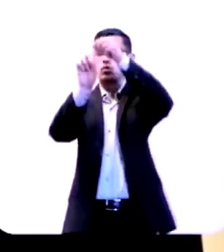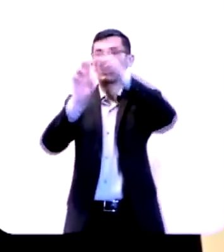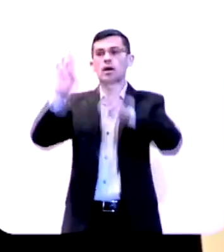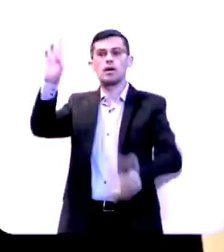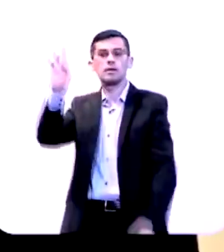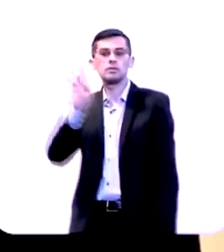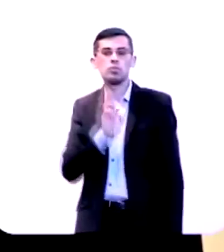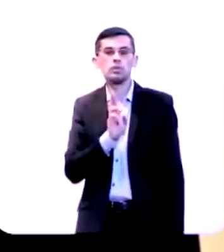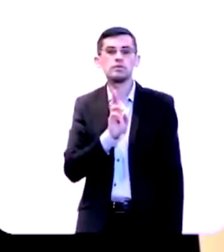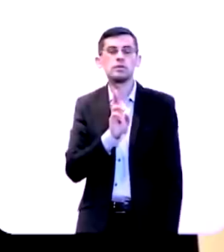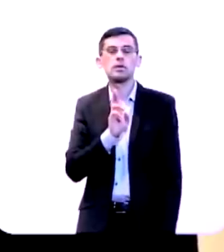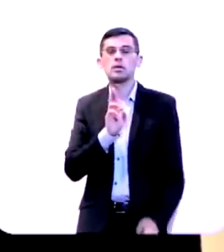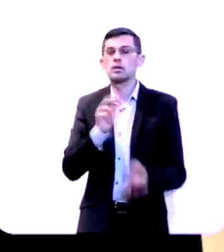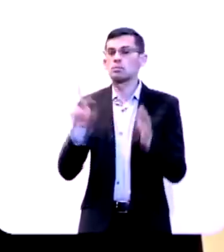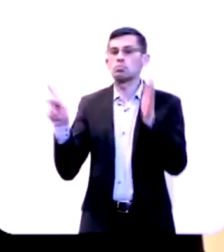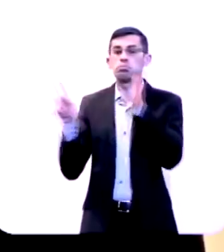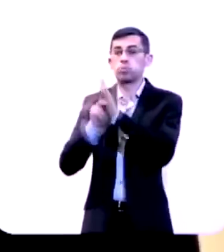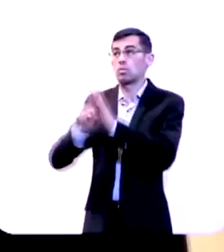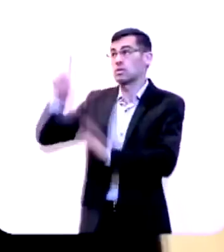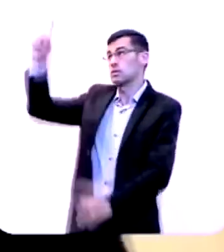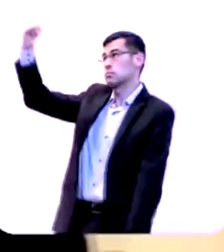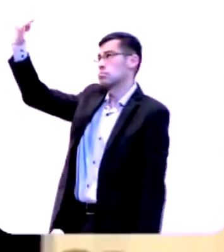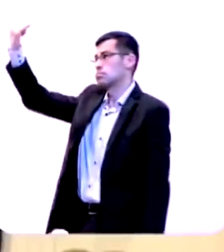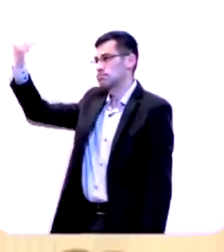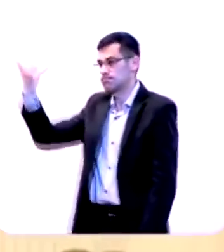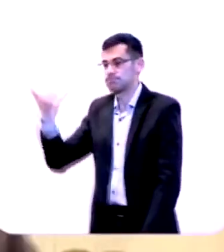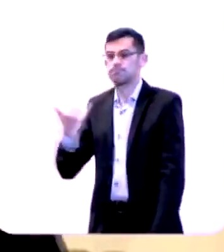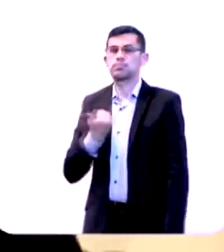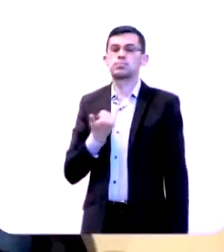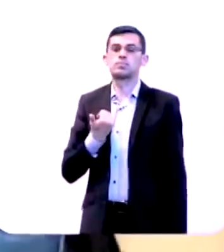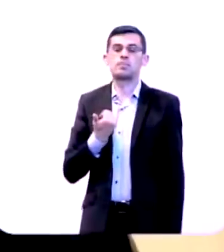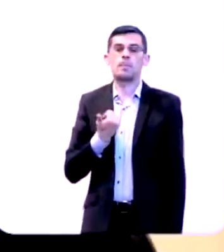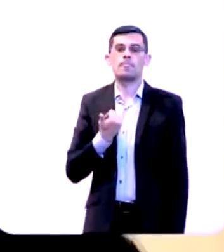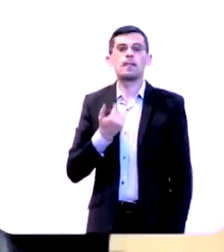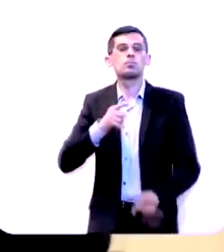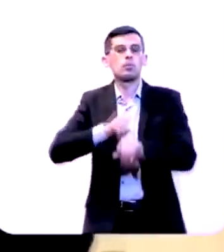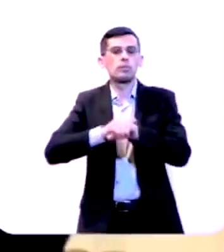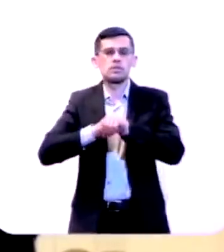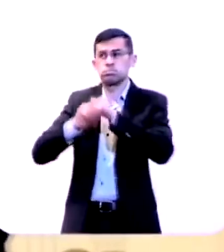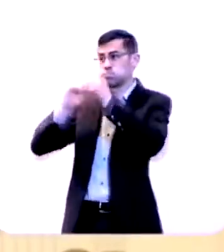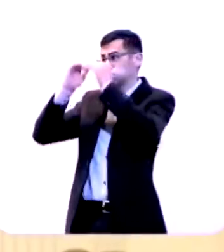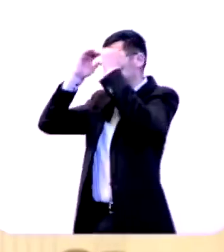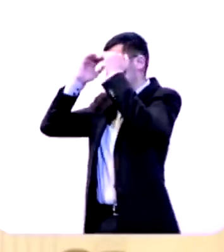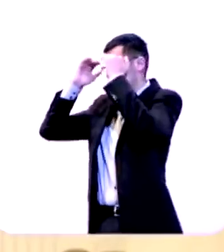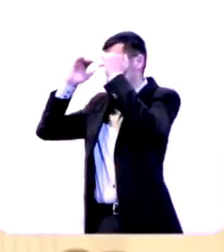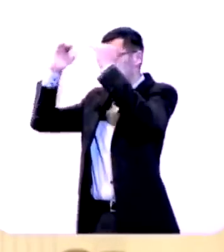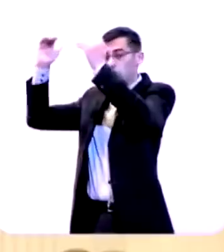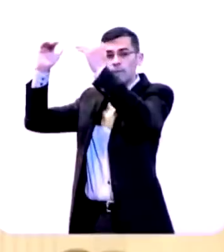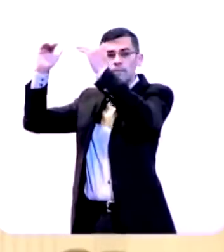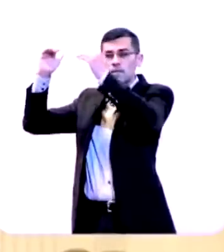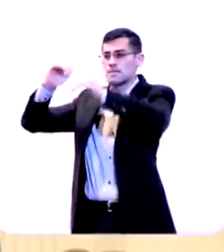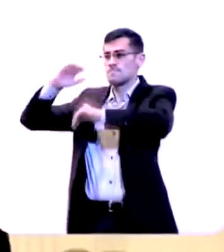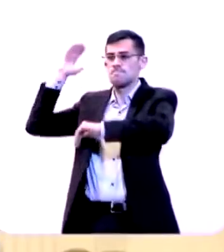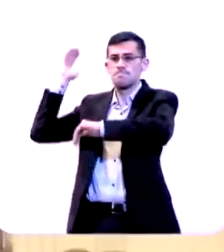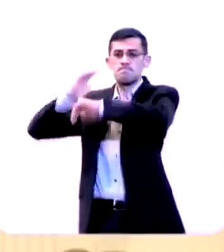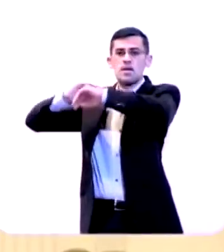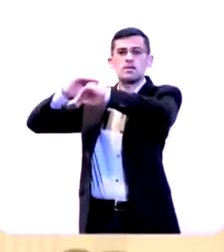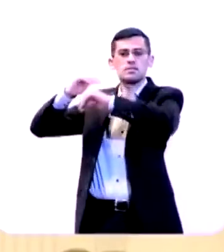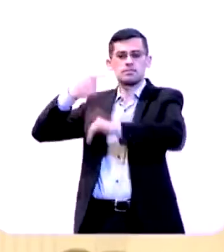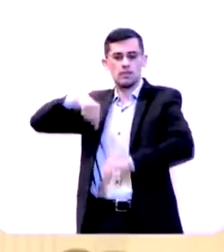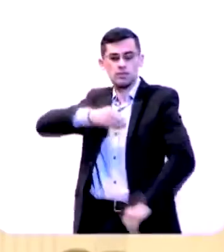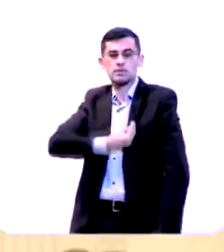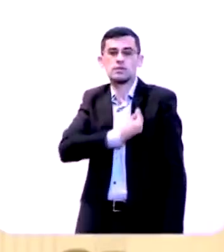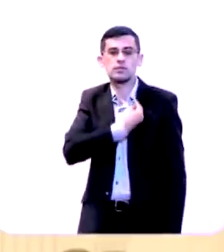é a voz que procede do trono de Deus quando o temor do Senhor é o princípio maior de nossas